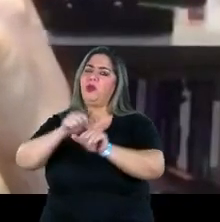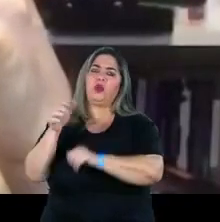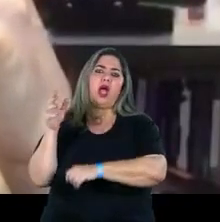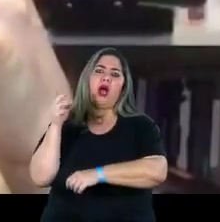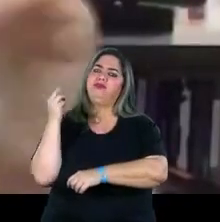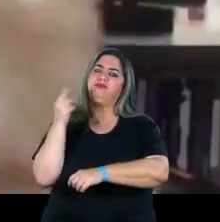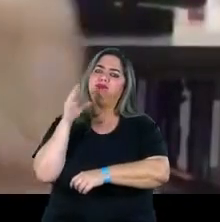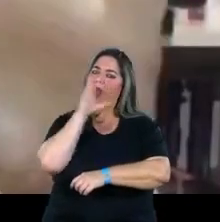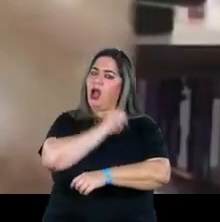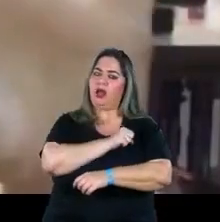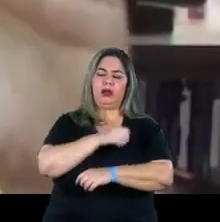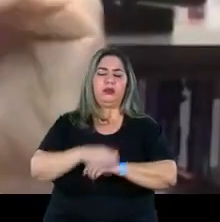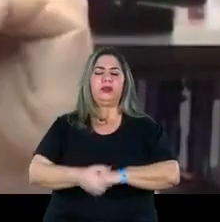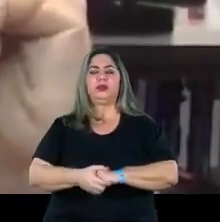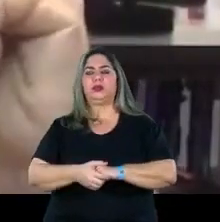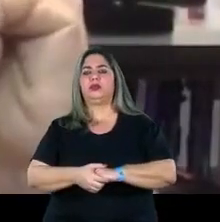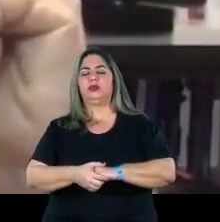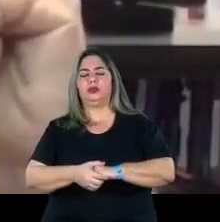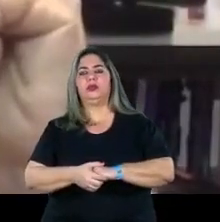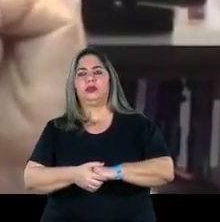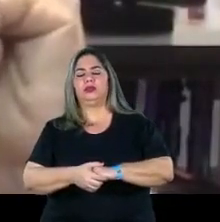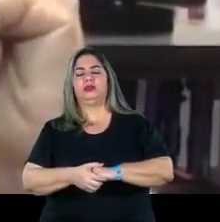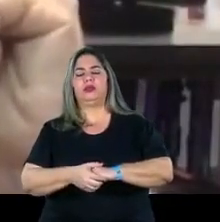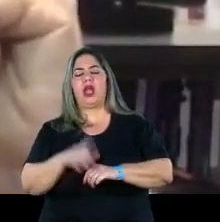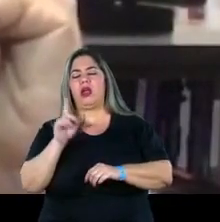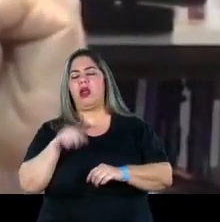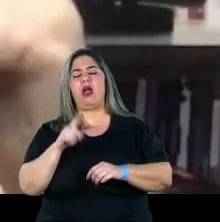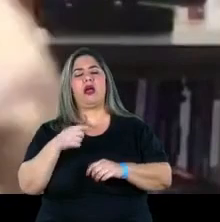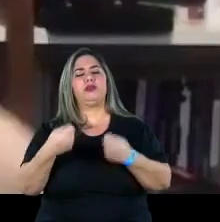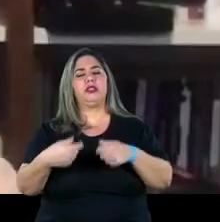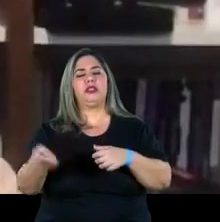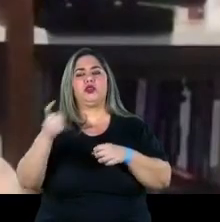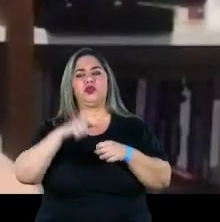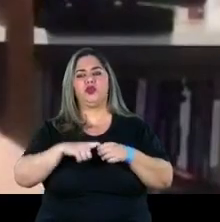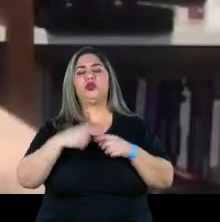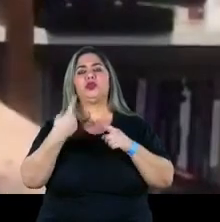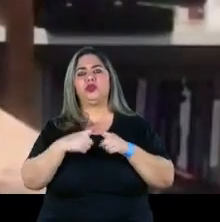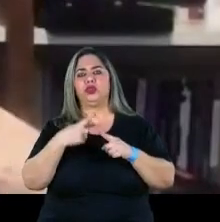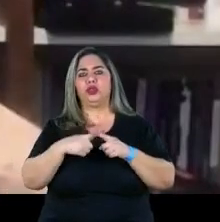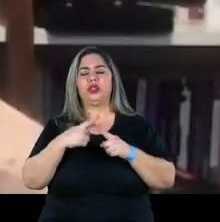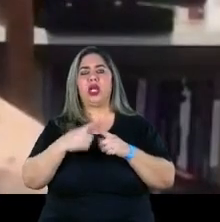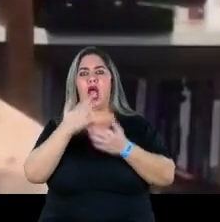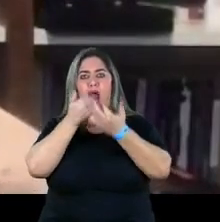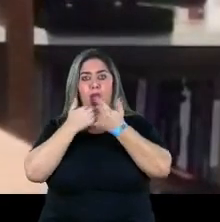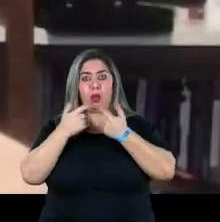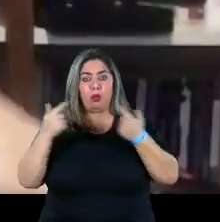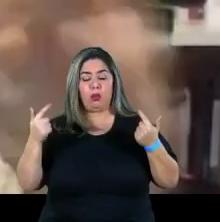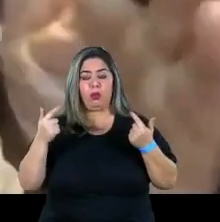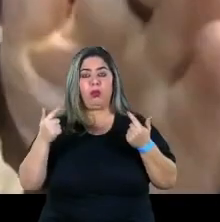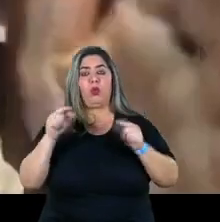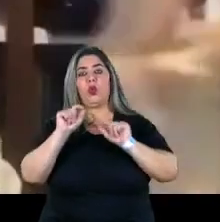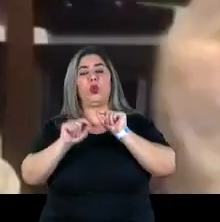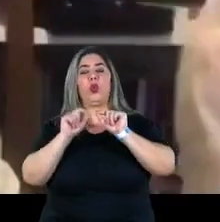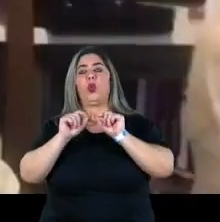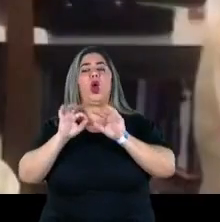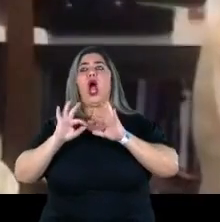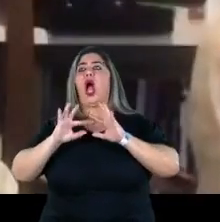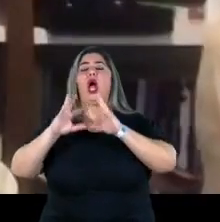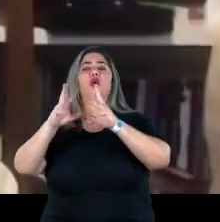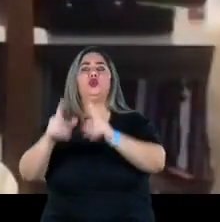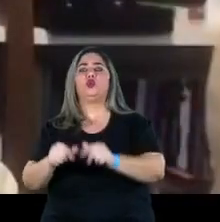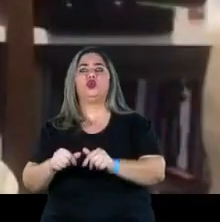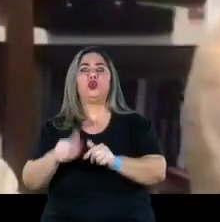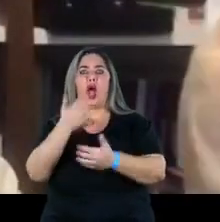possível. Essa é a grande questão que eu acho que a gente tem que voltar, porque a questão alimentar diz respeito a toda a população.